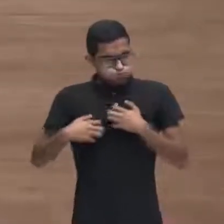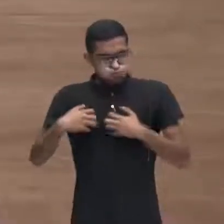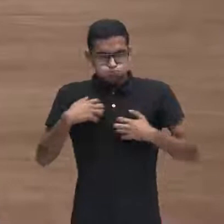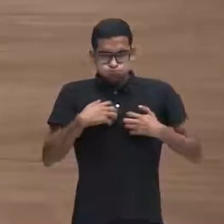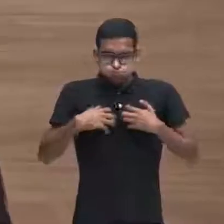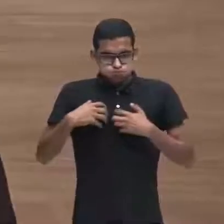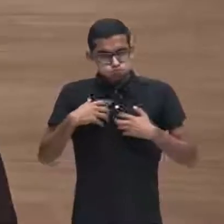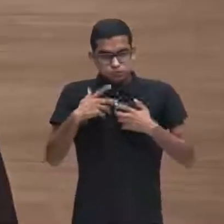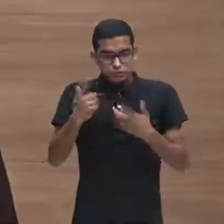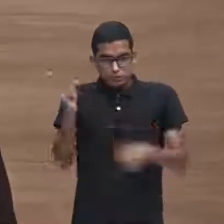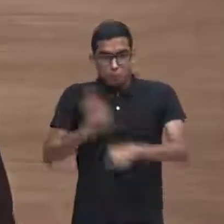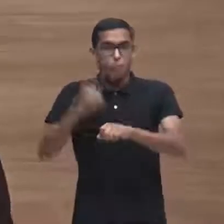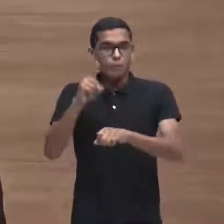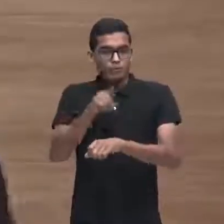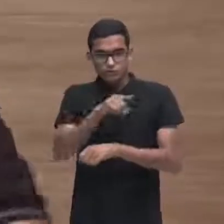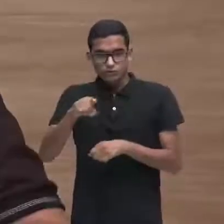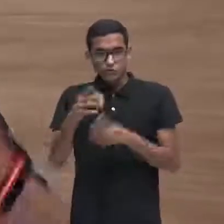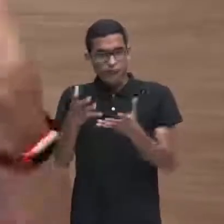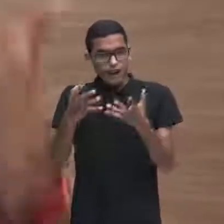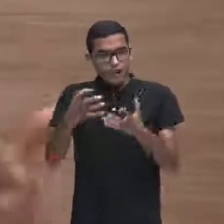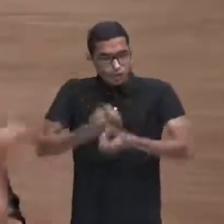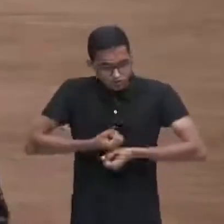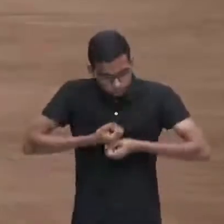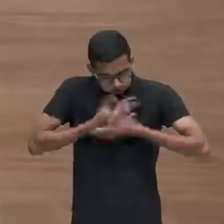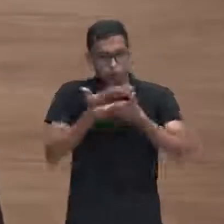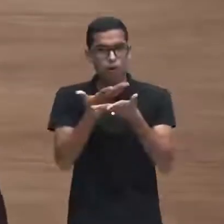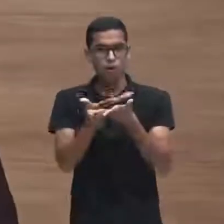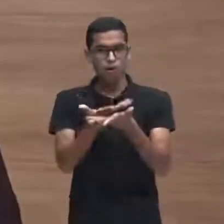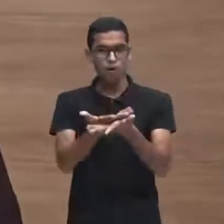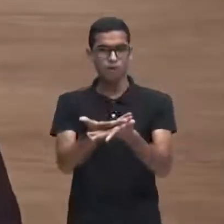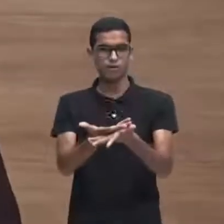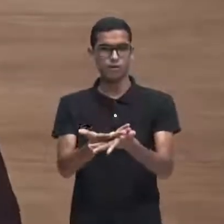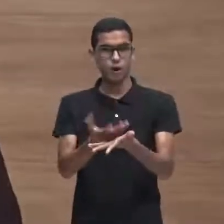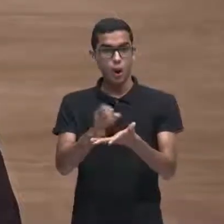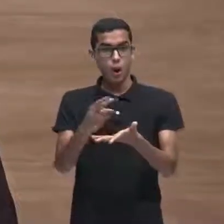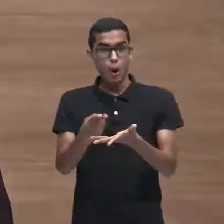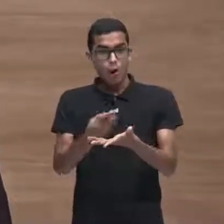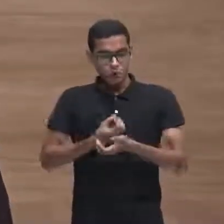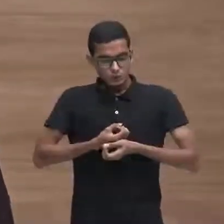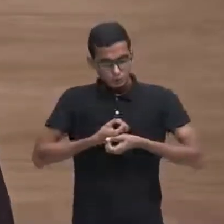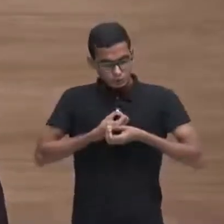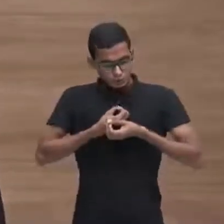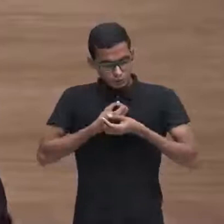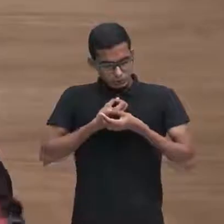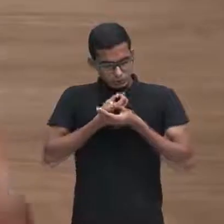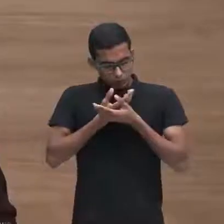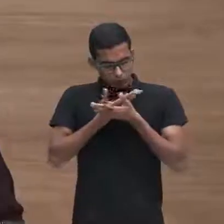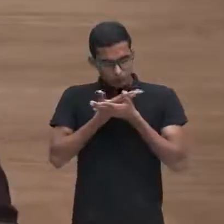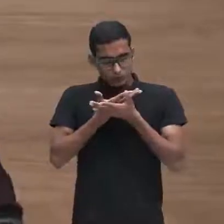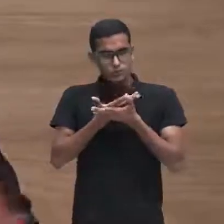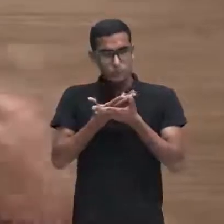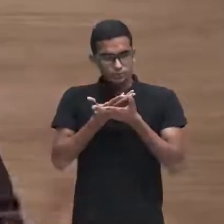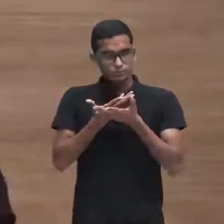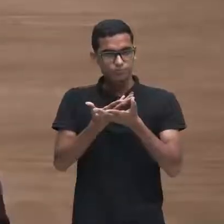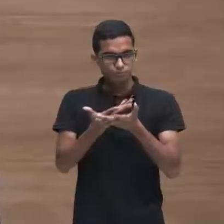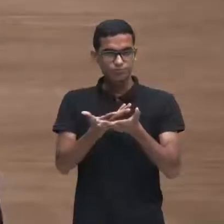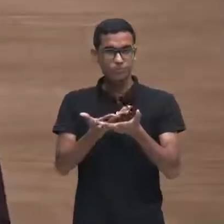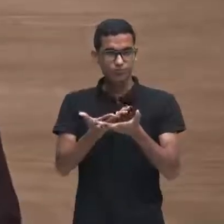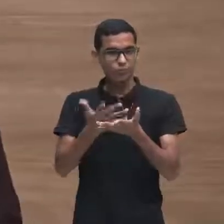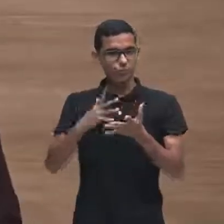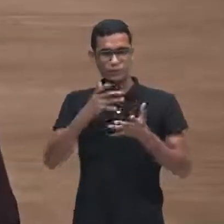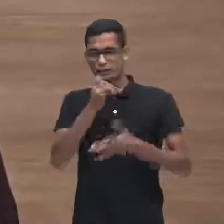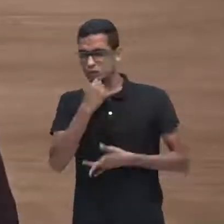momento em que você vai precisar jogar para dentro de dentro de você toda mágoa toda dor